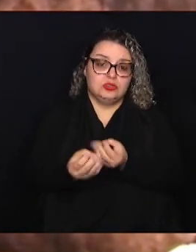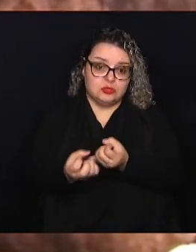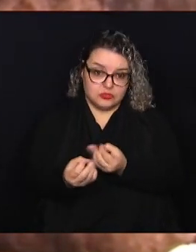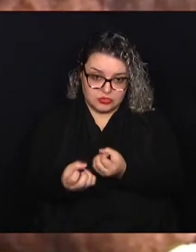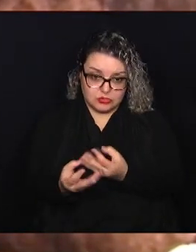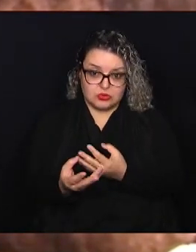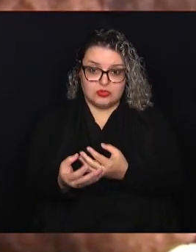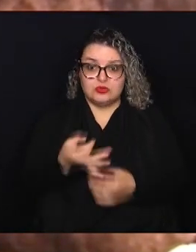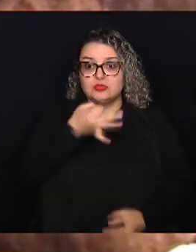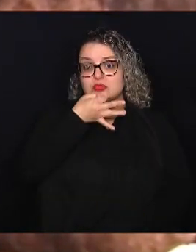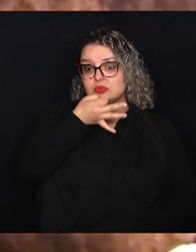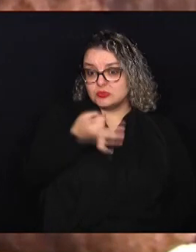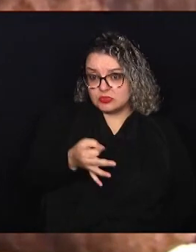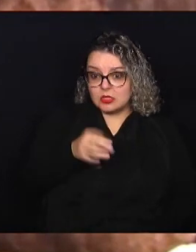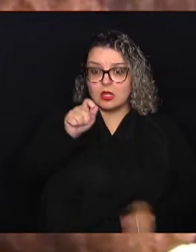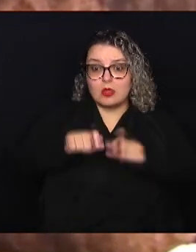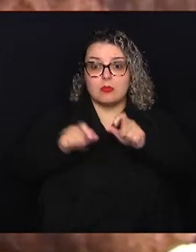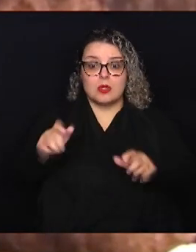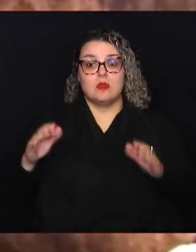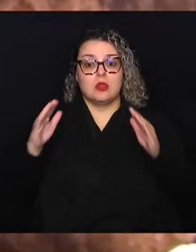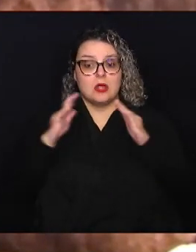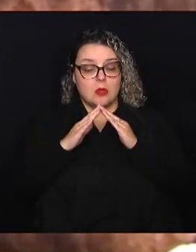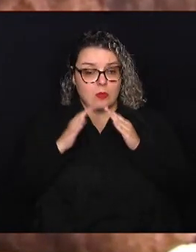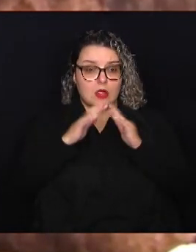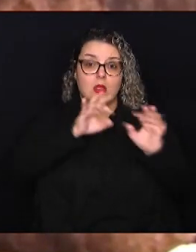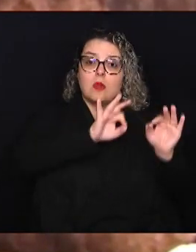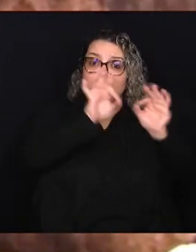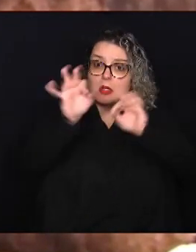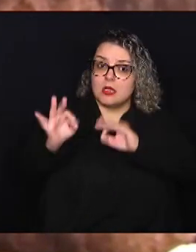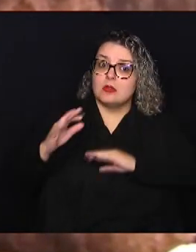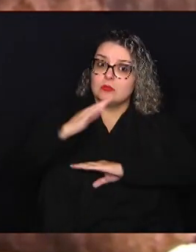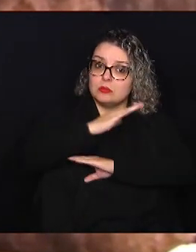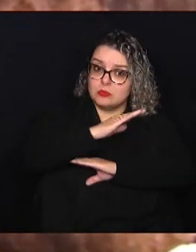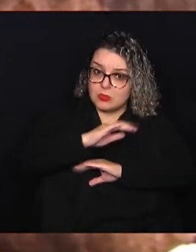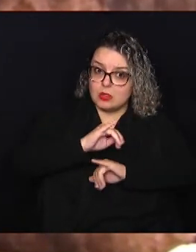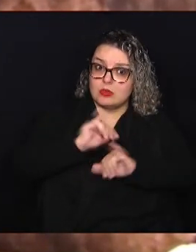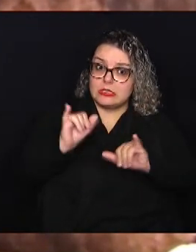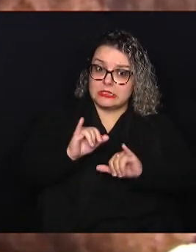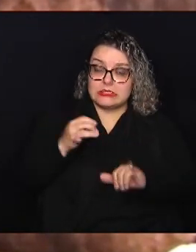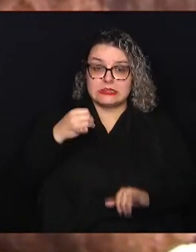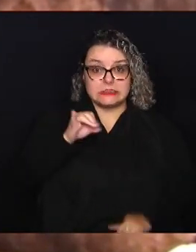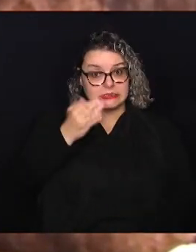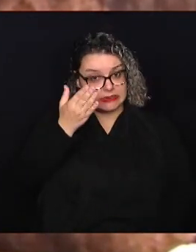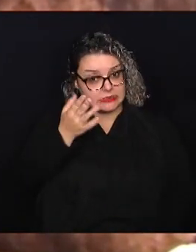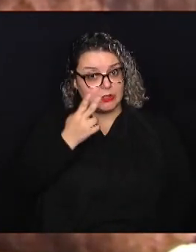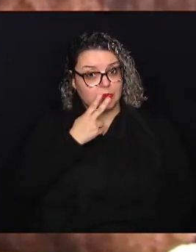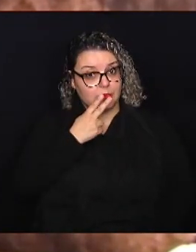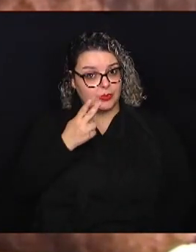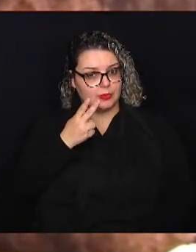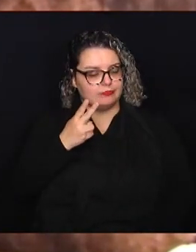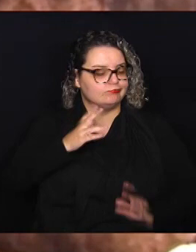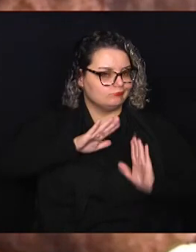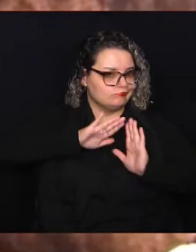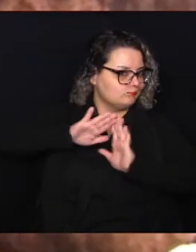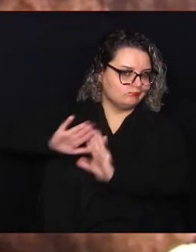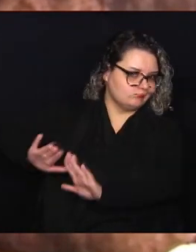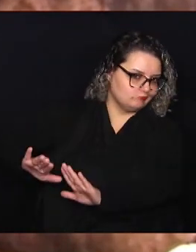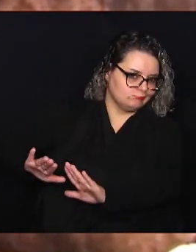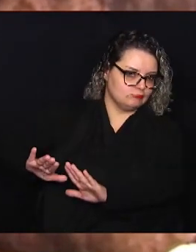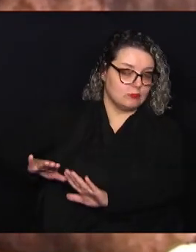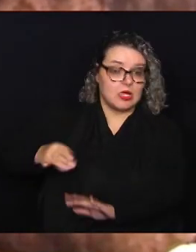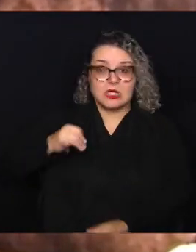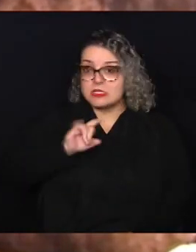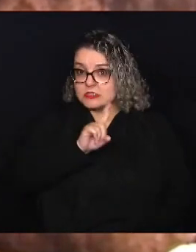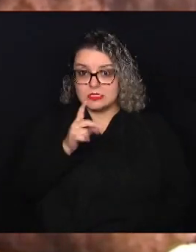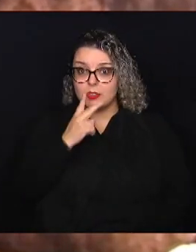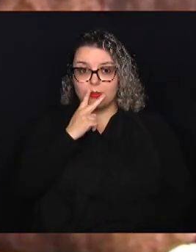passa de sugestão para o pessoal que está em casa acompanhando o Câmara Notícia, se você fuma, largue o cigarro. Se você